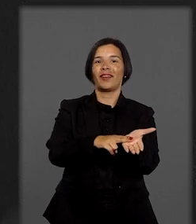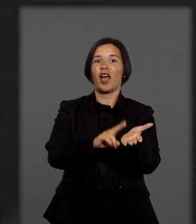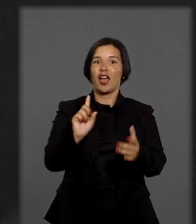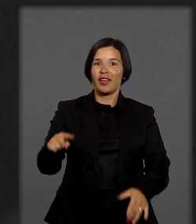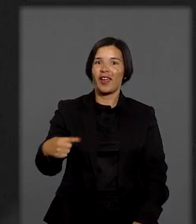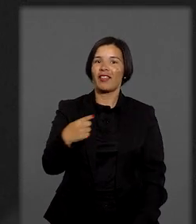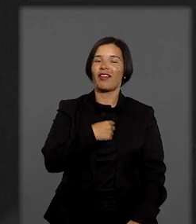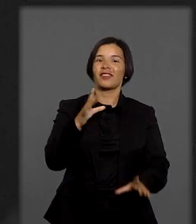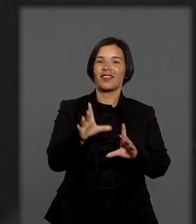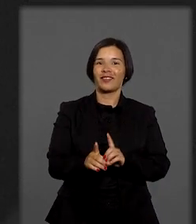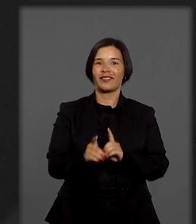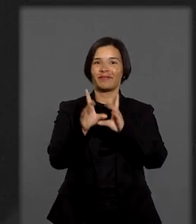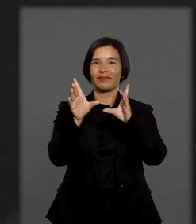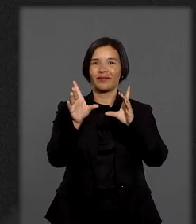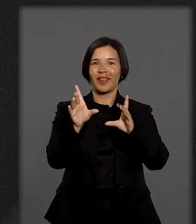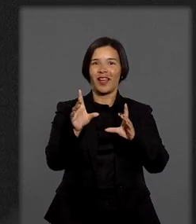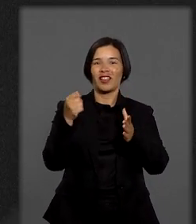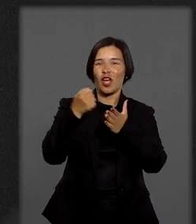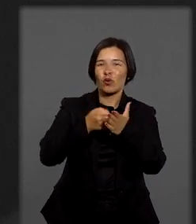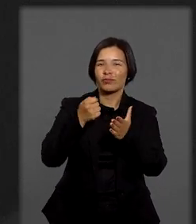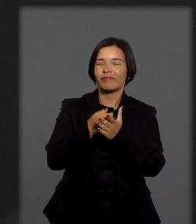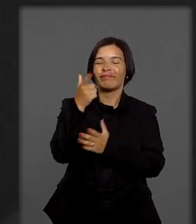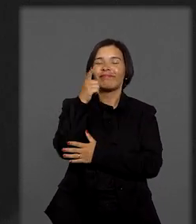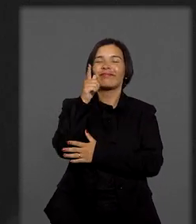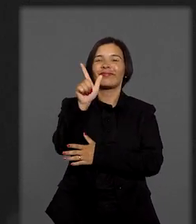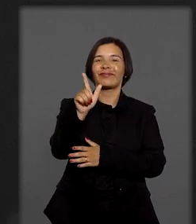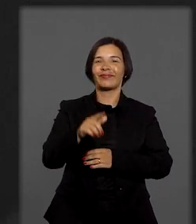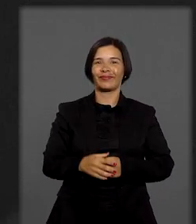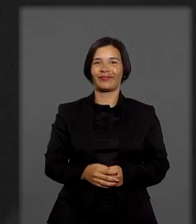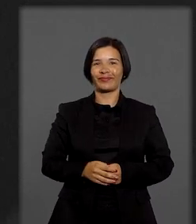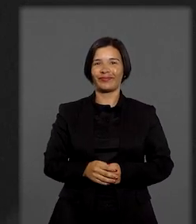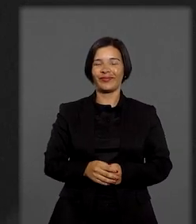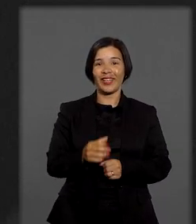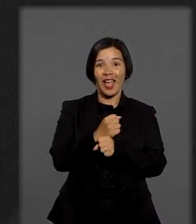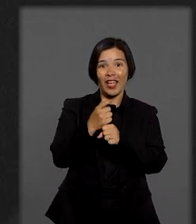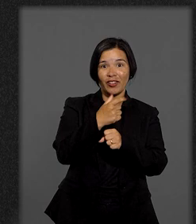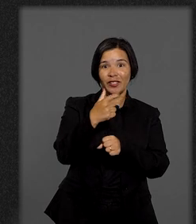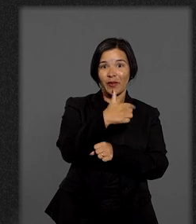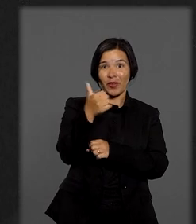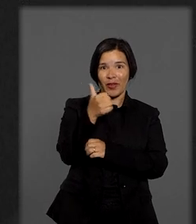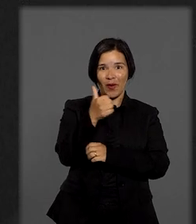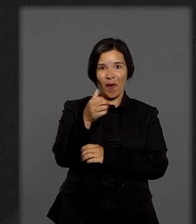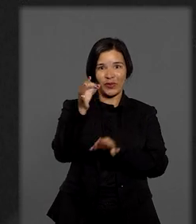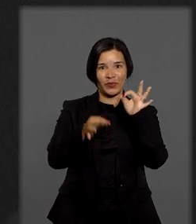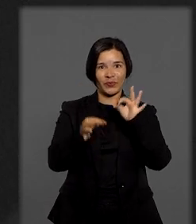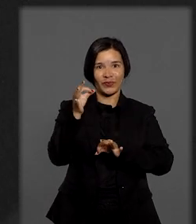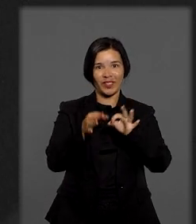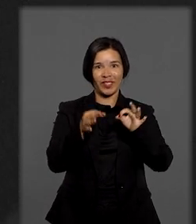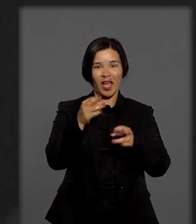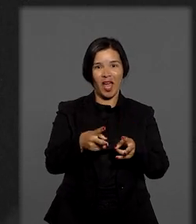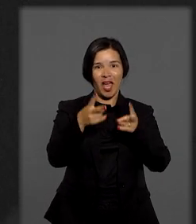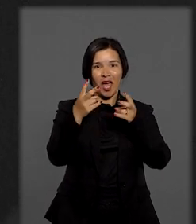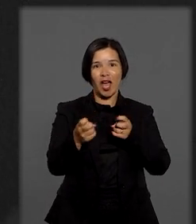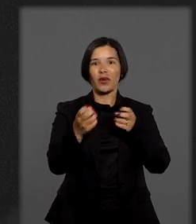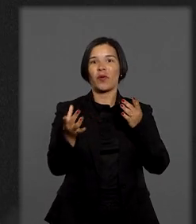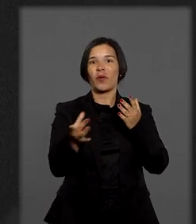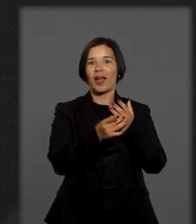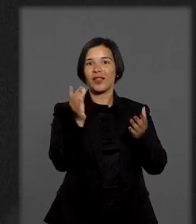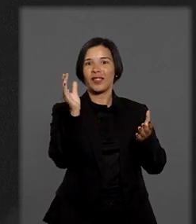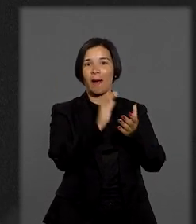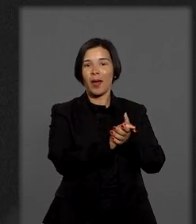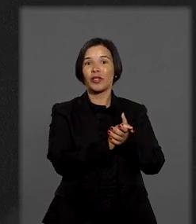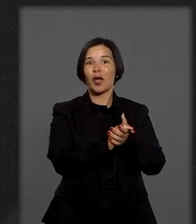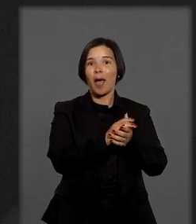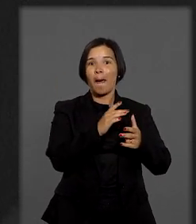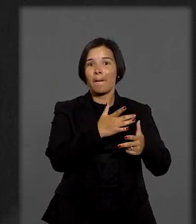e a nossa democracia tão duramente conquistada. Em 2011, o Judiciário reconheceu o casamento